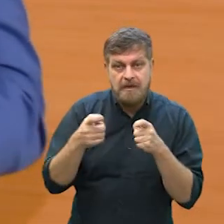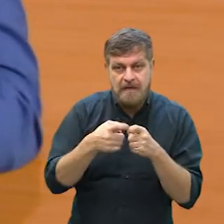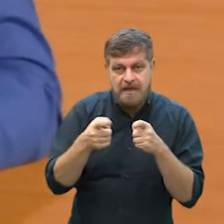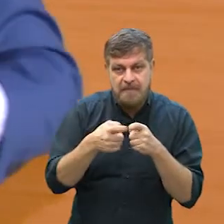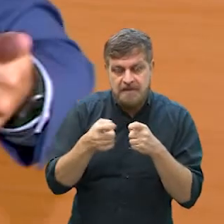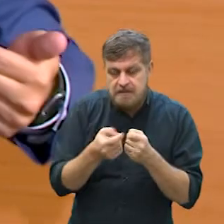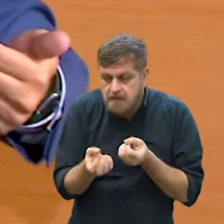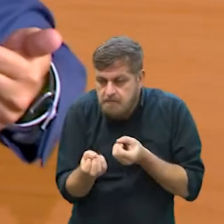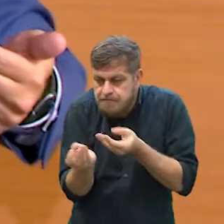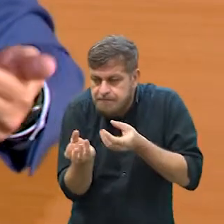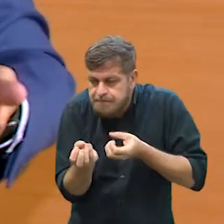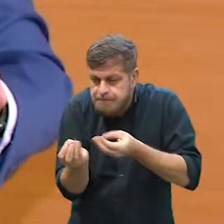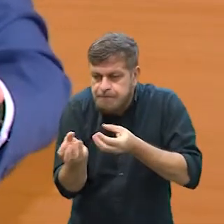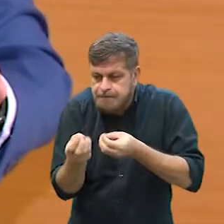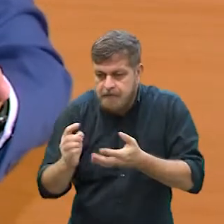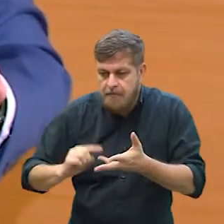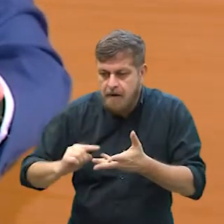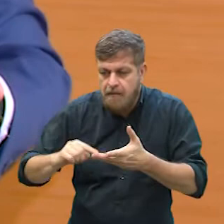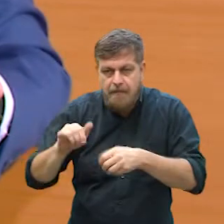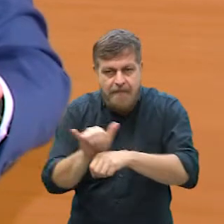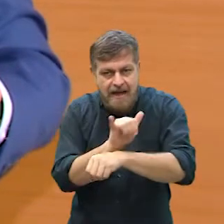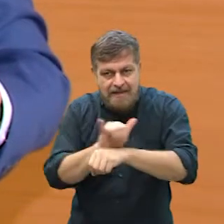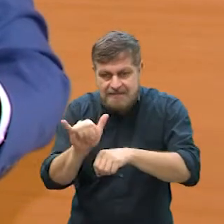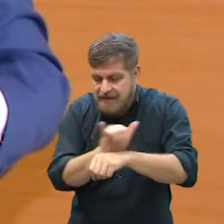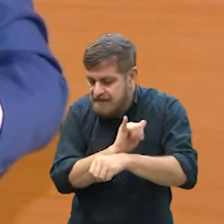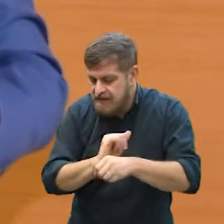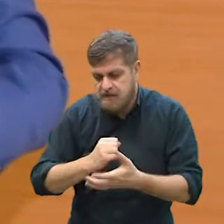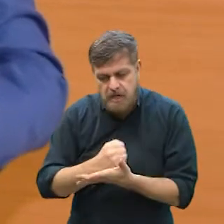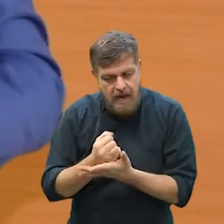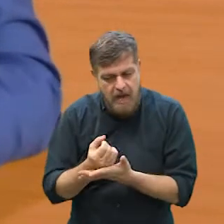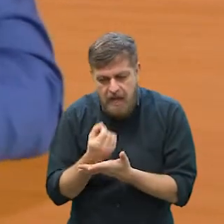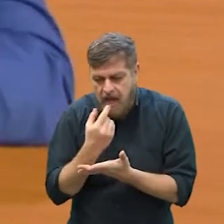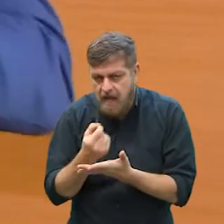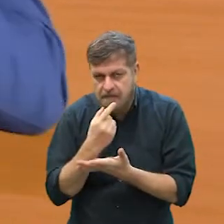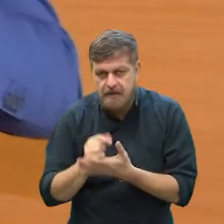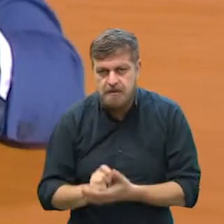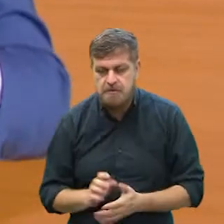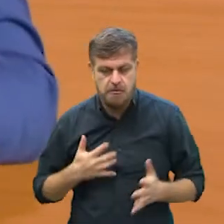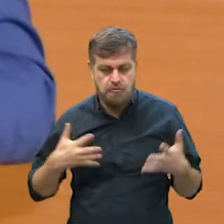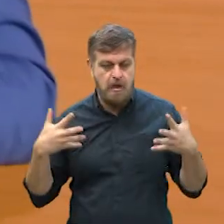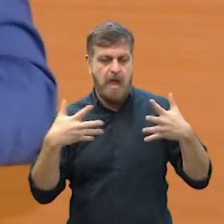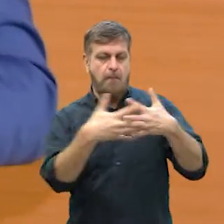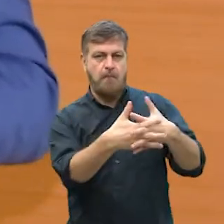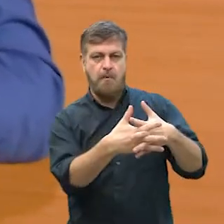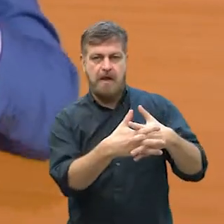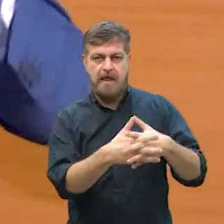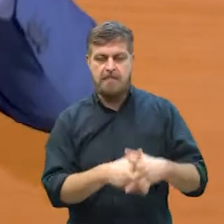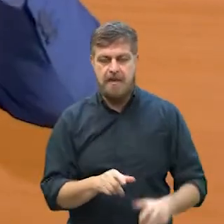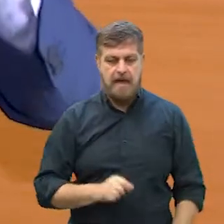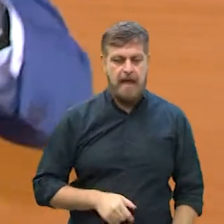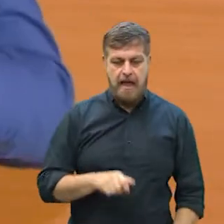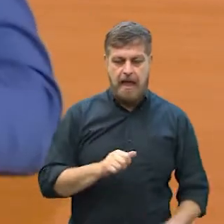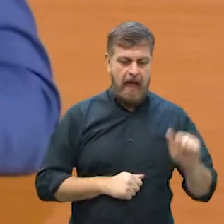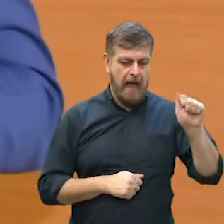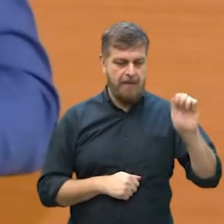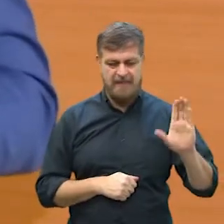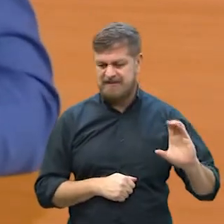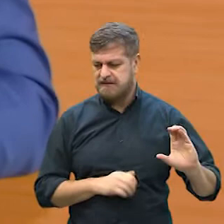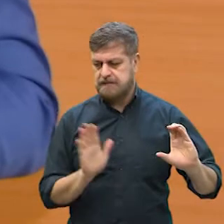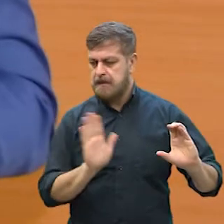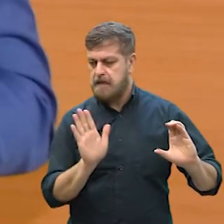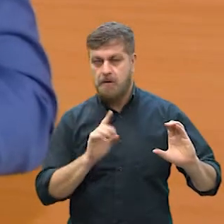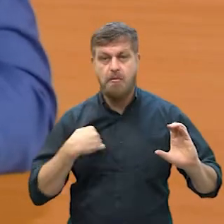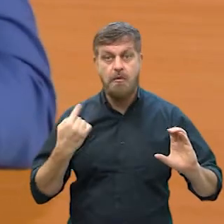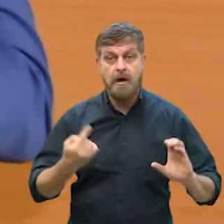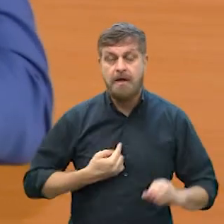tem para oferecer, nesse momento, todos os tipos de medicamentos, né? Sem entrar em polêmicas de medicamento A, B, C.